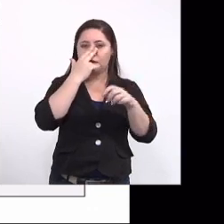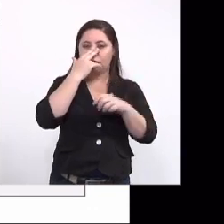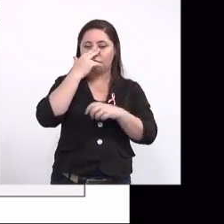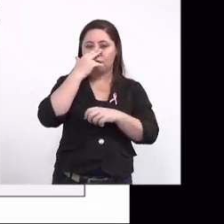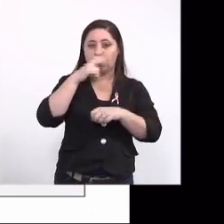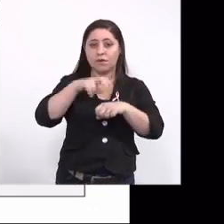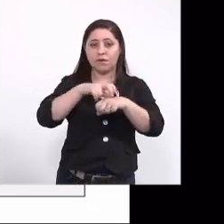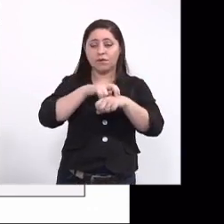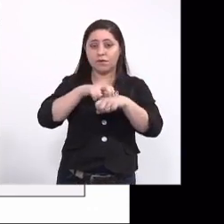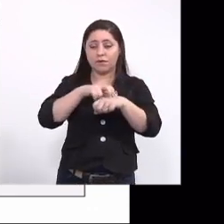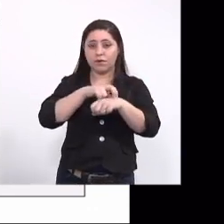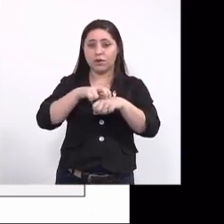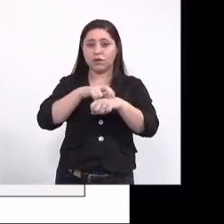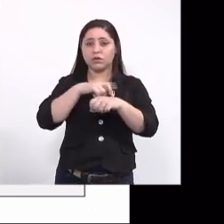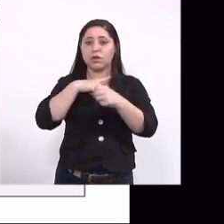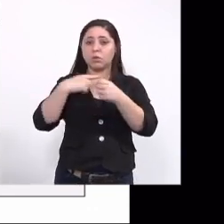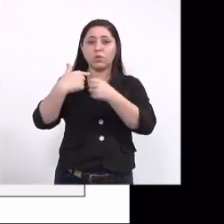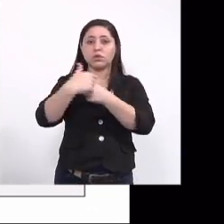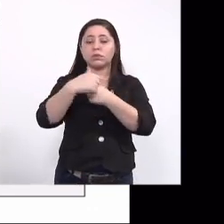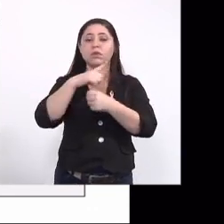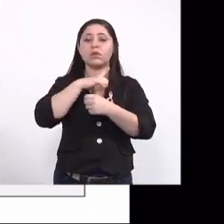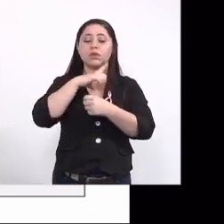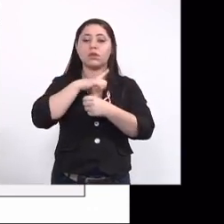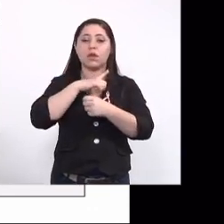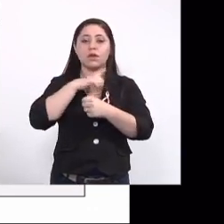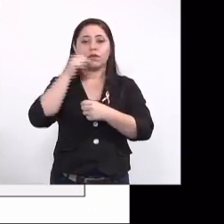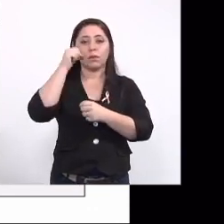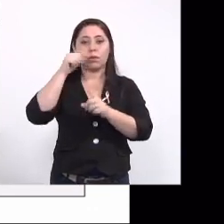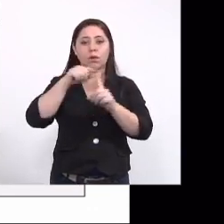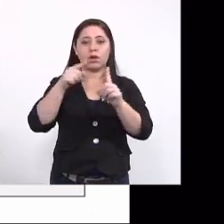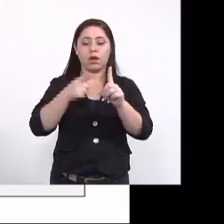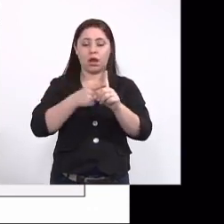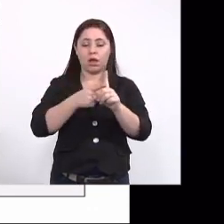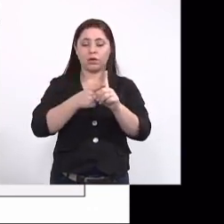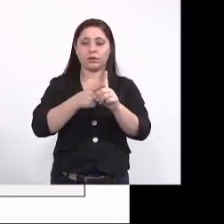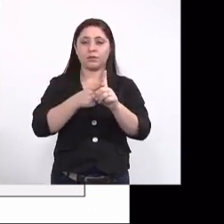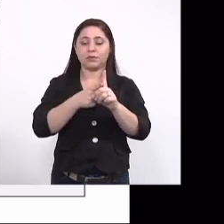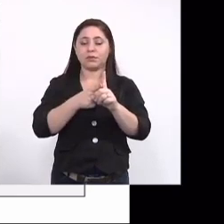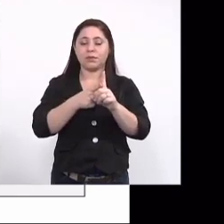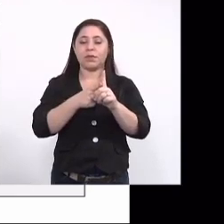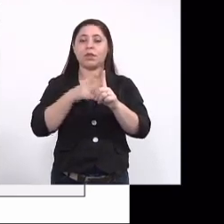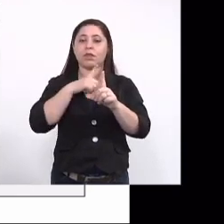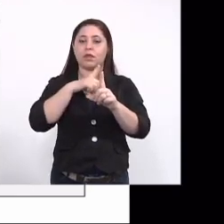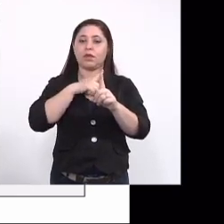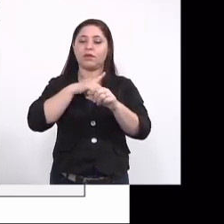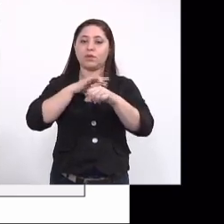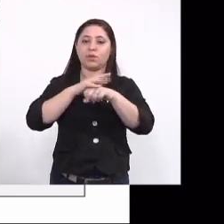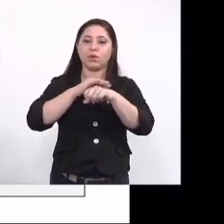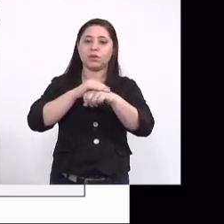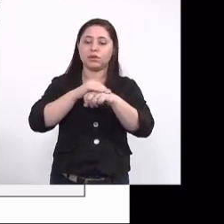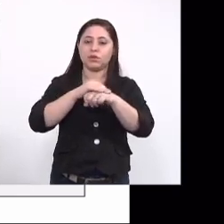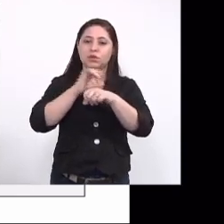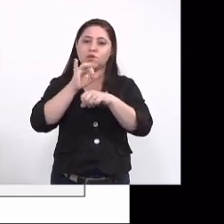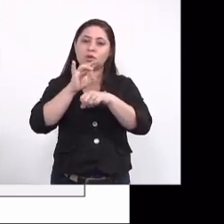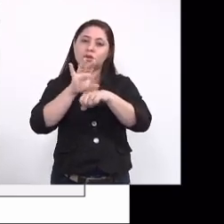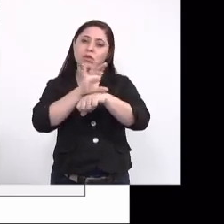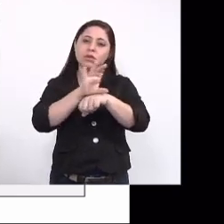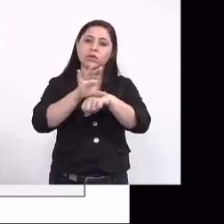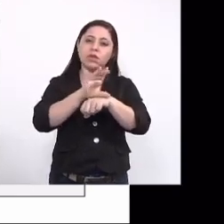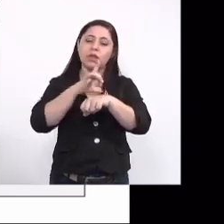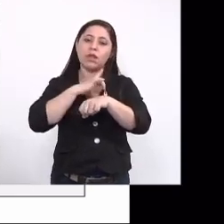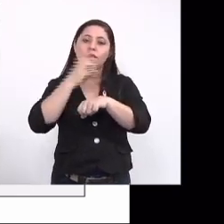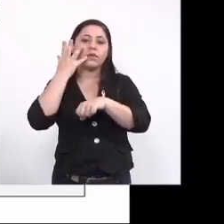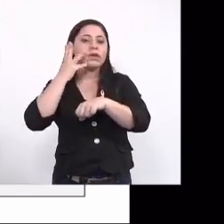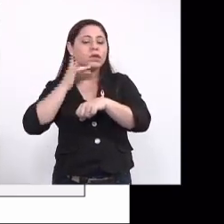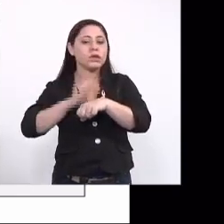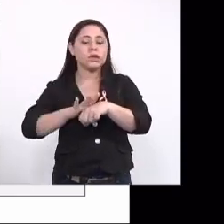municípios onde teve gestante com a notificação pelo zika, e o que está em cinza, só em cinza, é que teve criança.